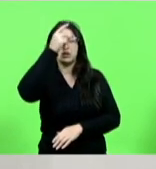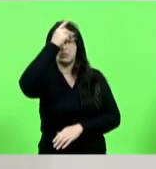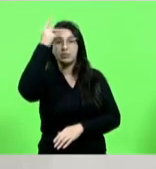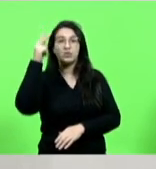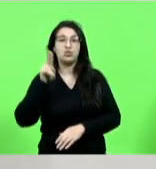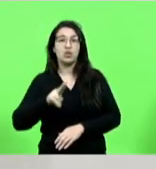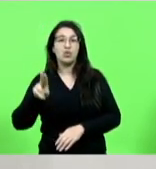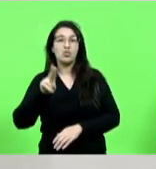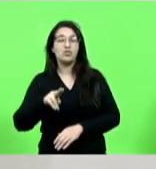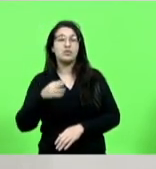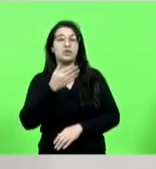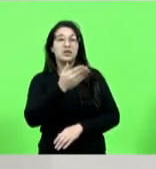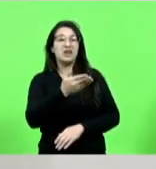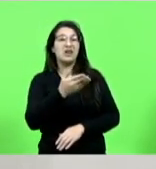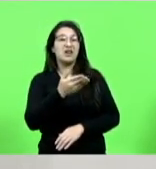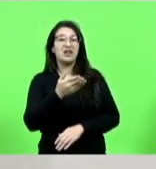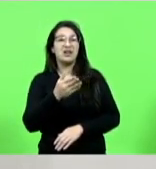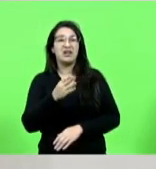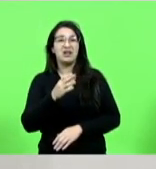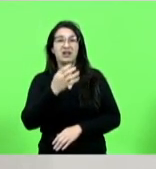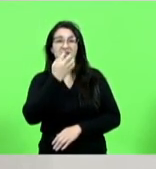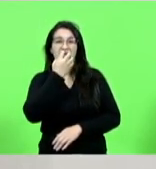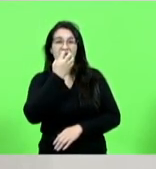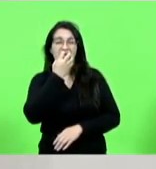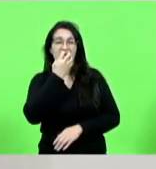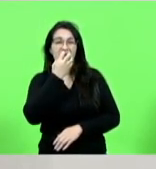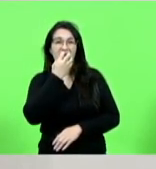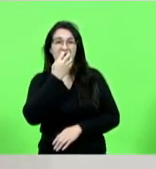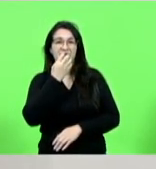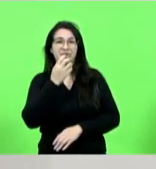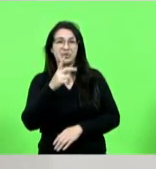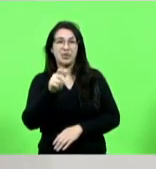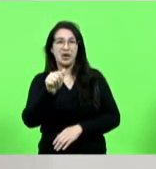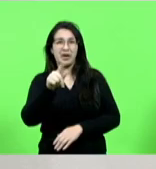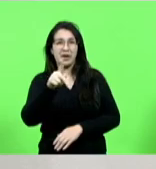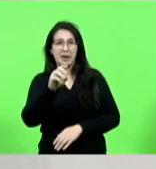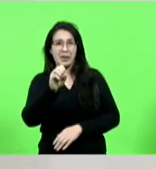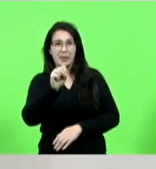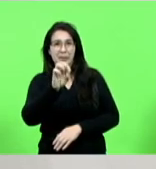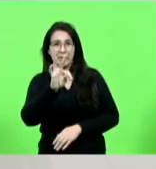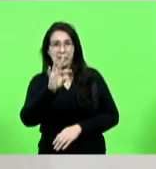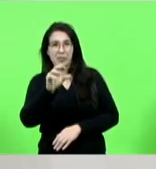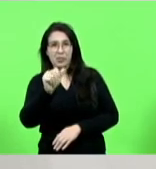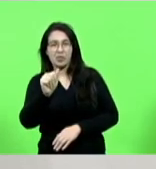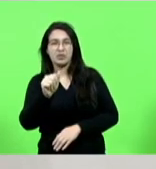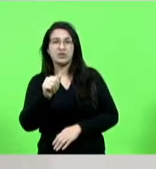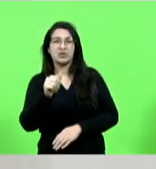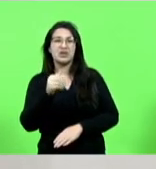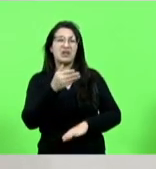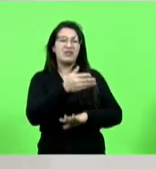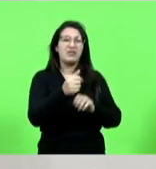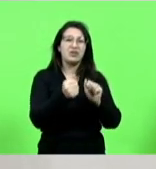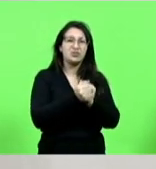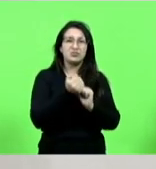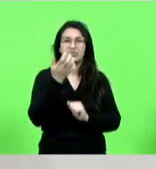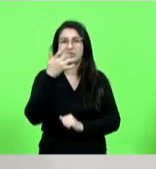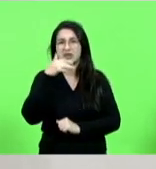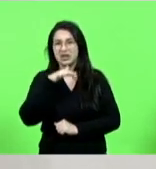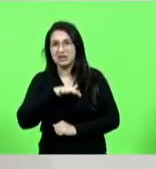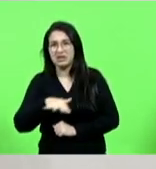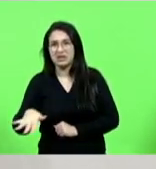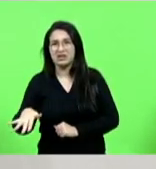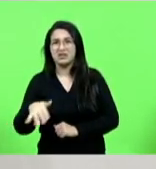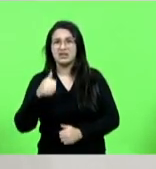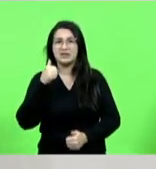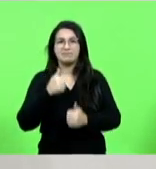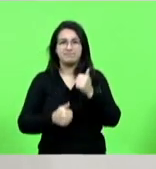apostas de dinheiro levam crianças o estatuto da criança do adolescente não permite isso que levem crianças em jogos de